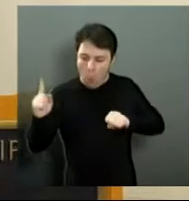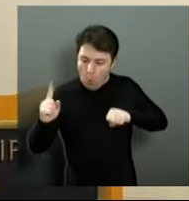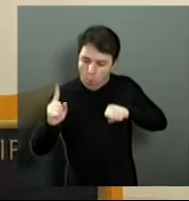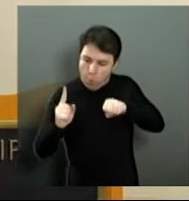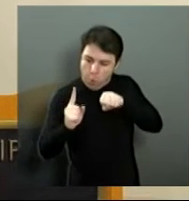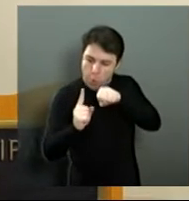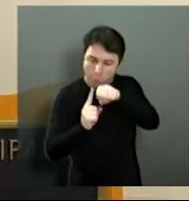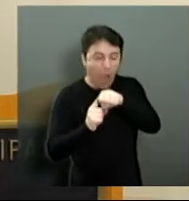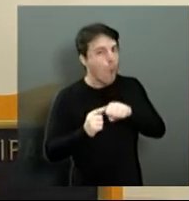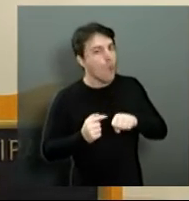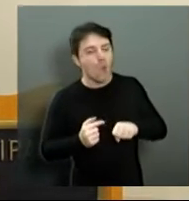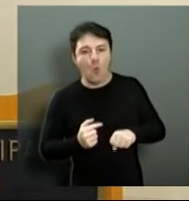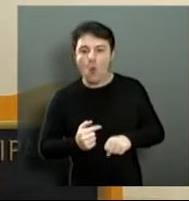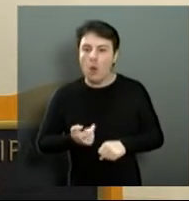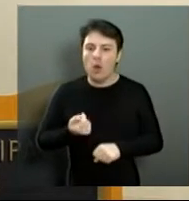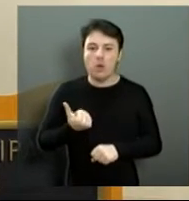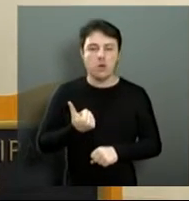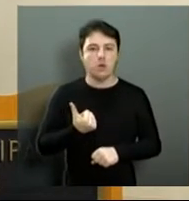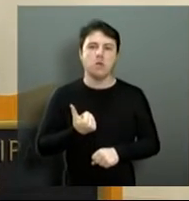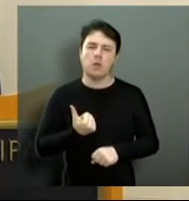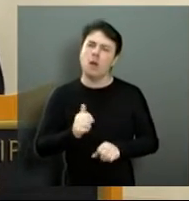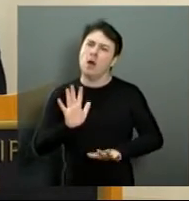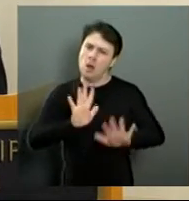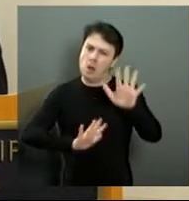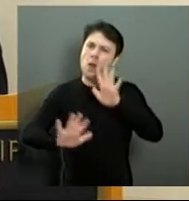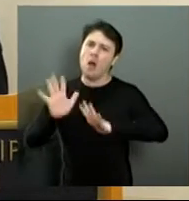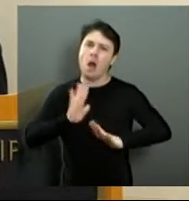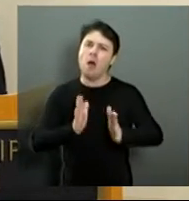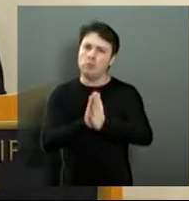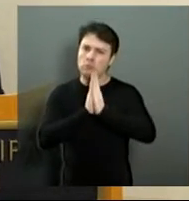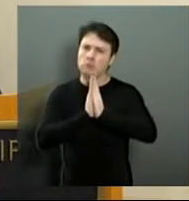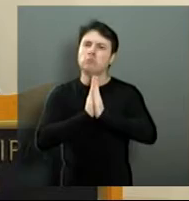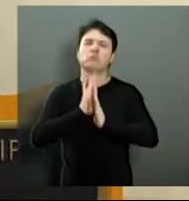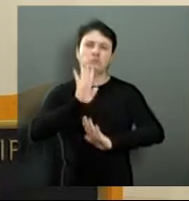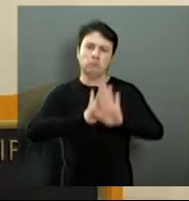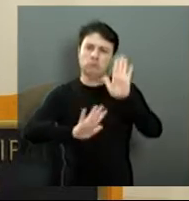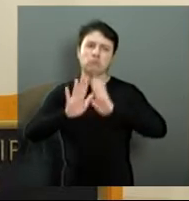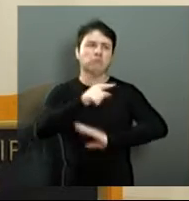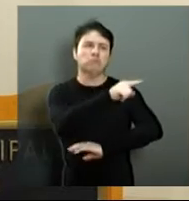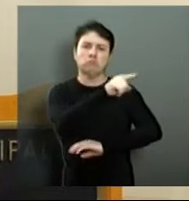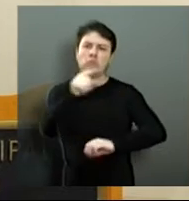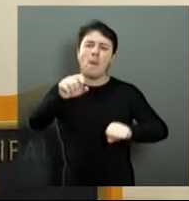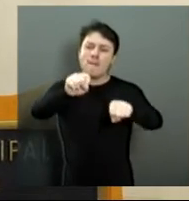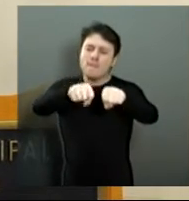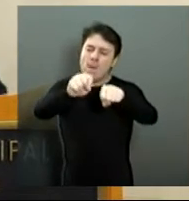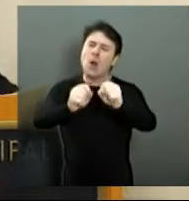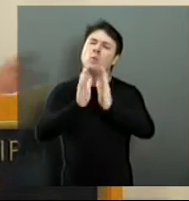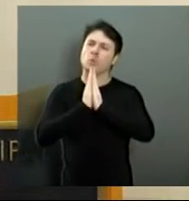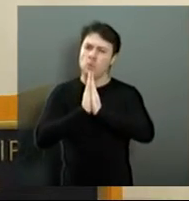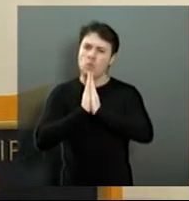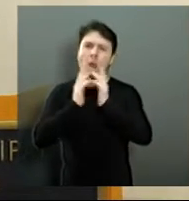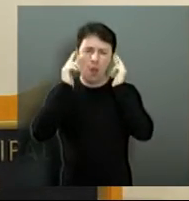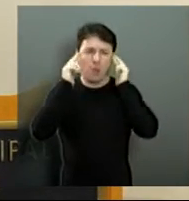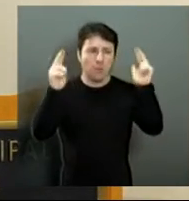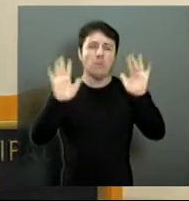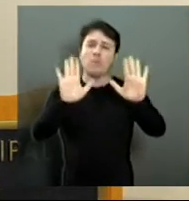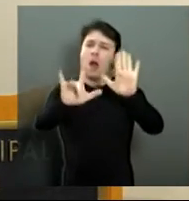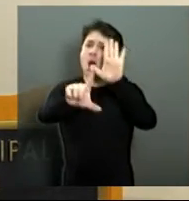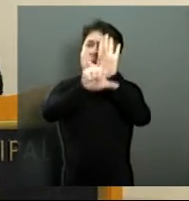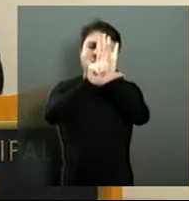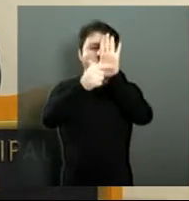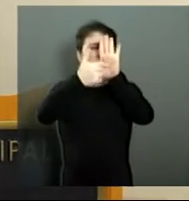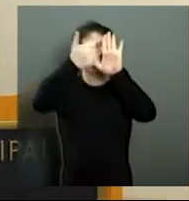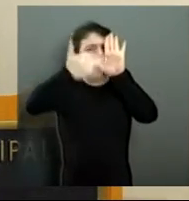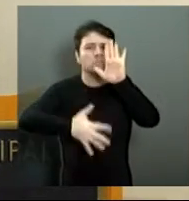cuidado, vamos ter mais precaução no trânsito, aí os motociclistas, com todo respeito a todos eles, mas a lei é essa, a lei é